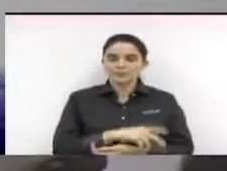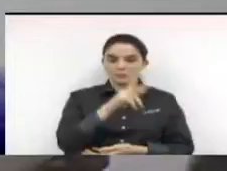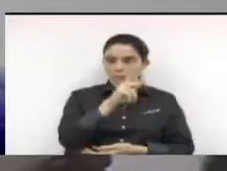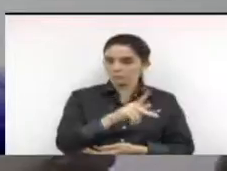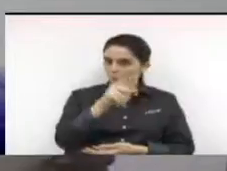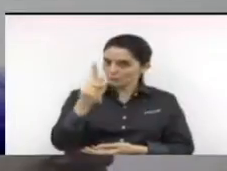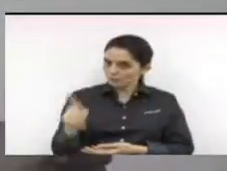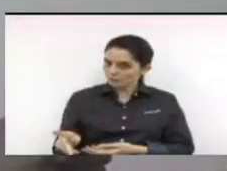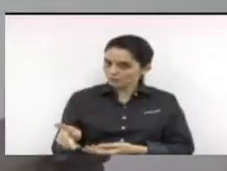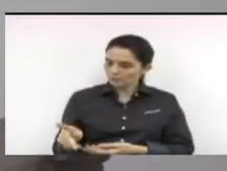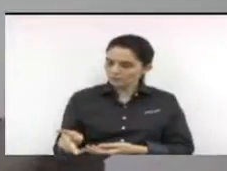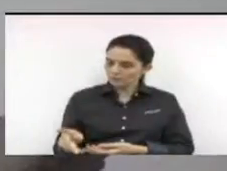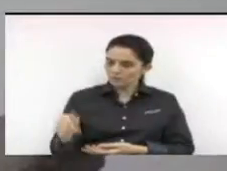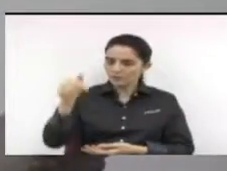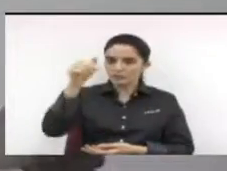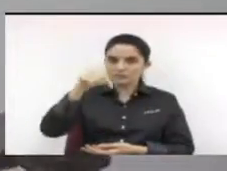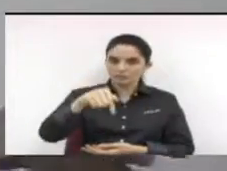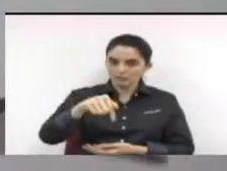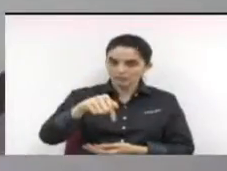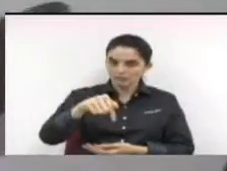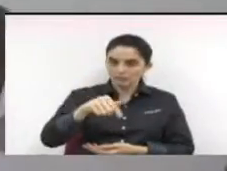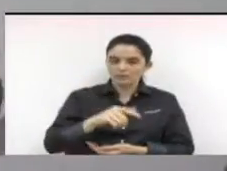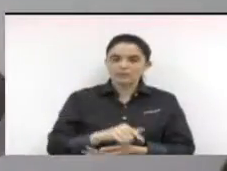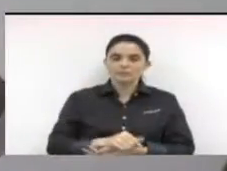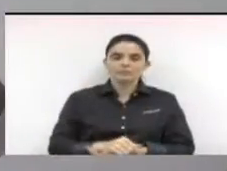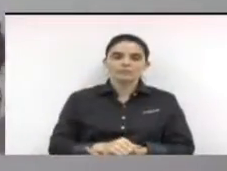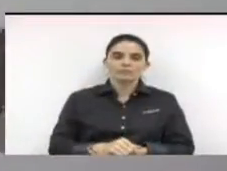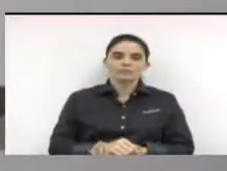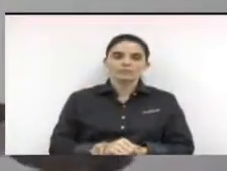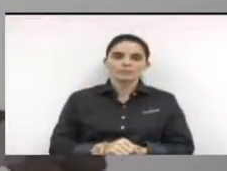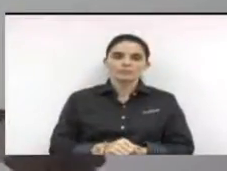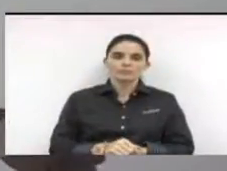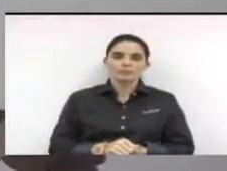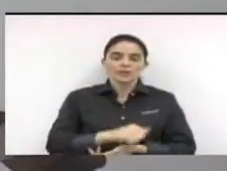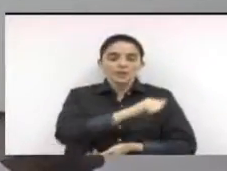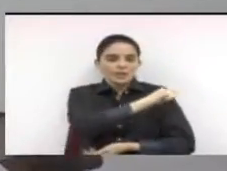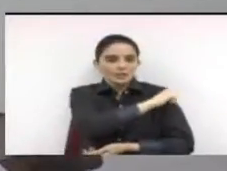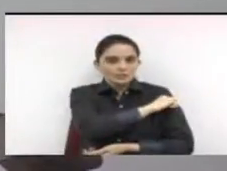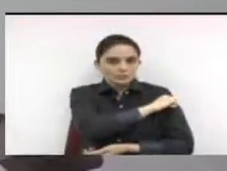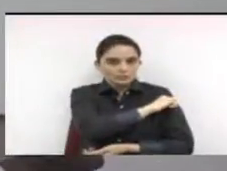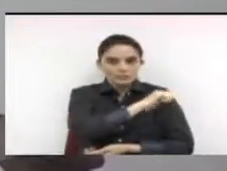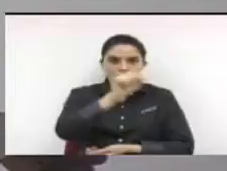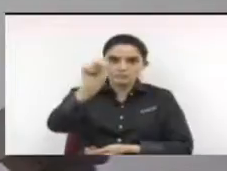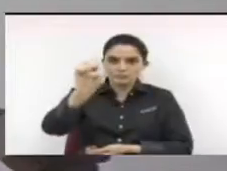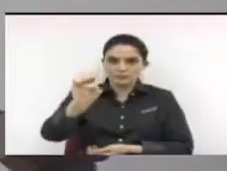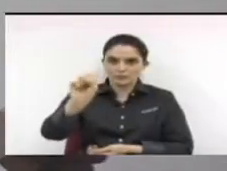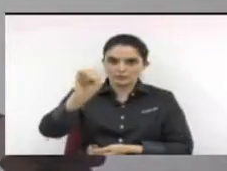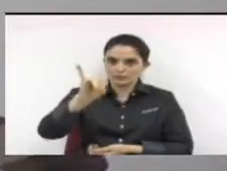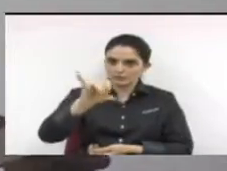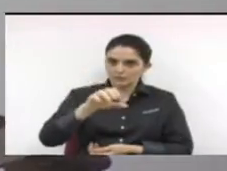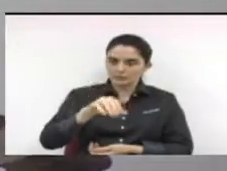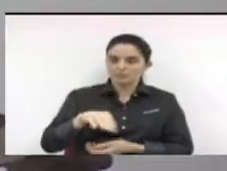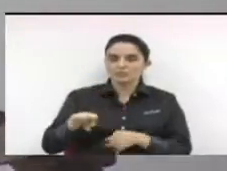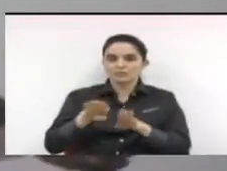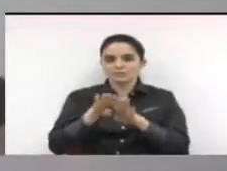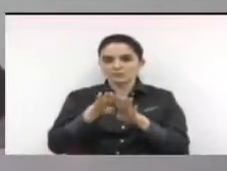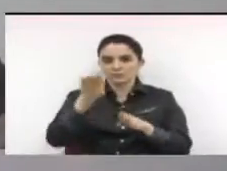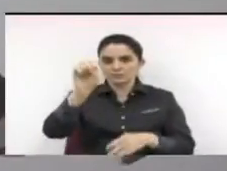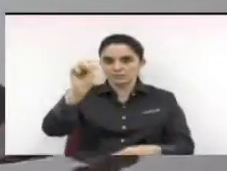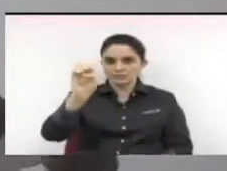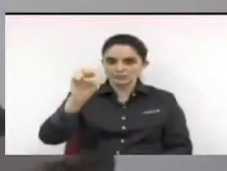Professores presentes, professores, professoras presentes, alunos e alunas do SESI, do Senai,